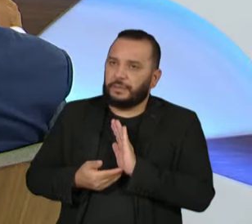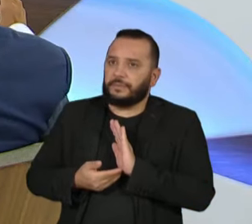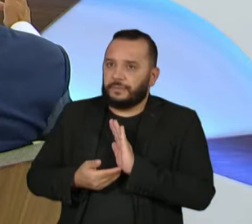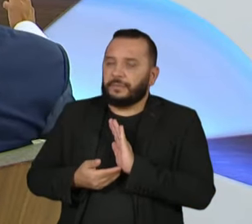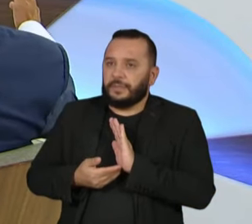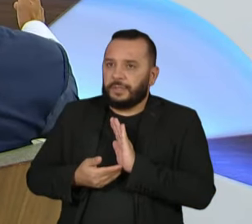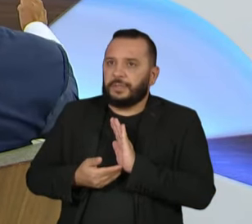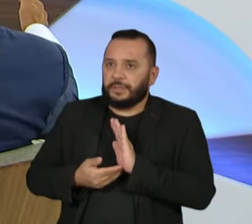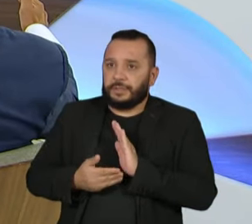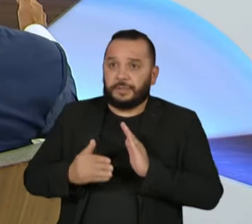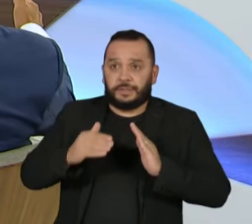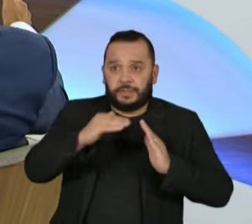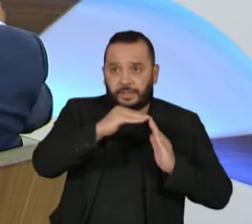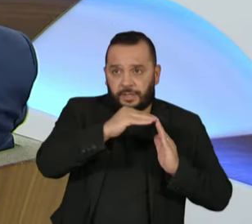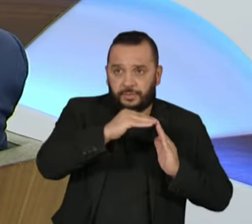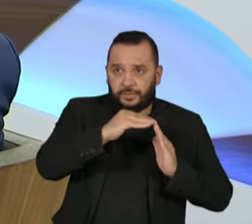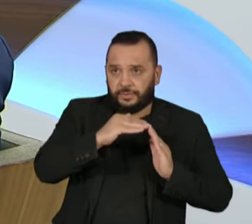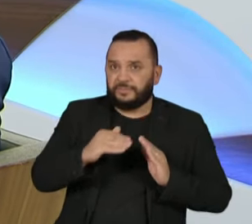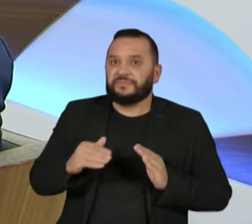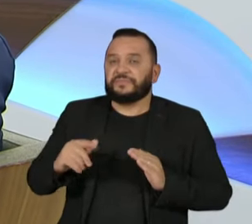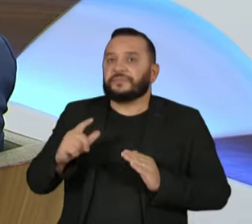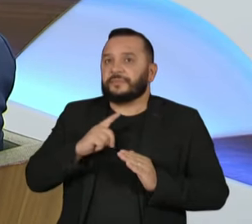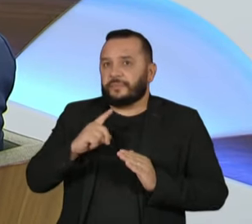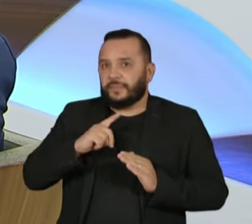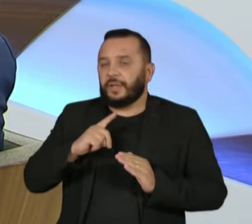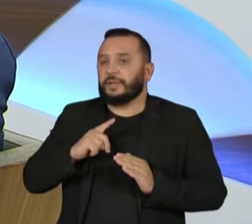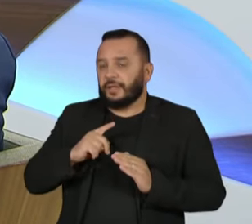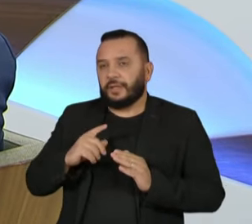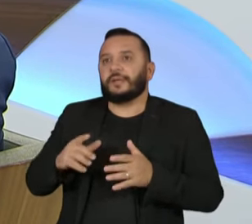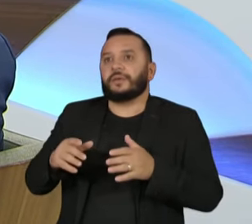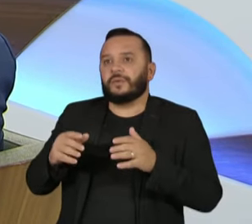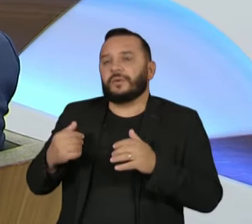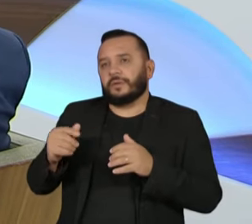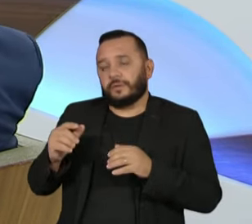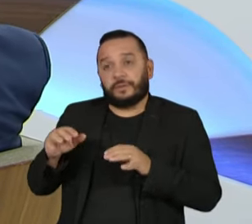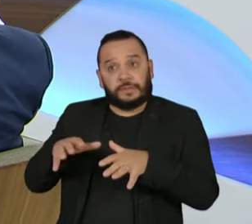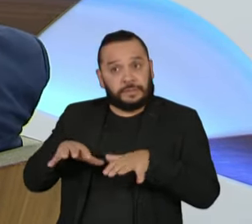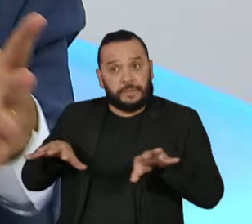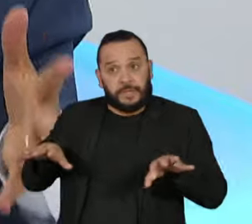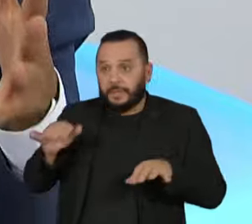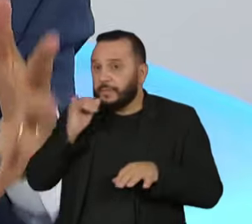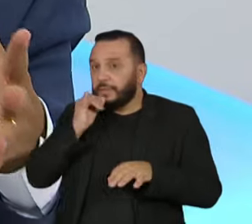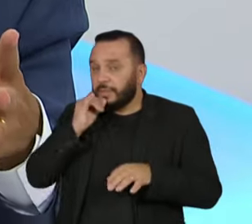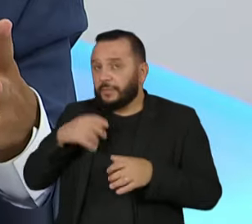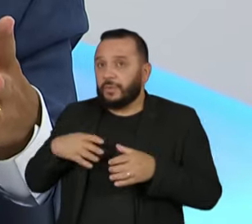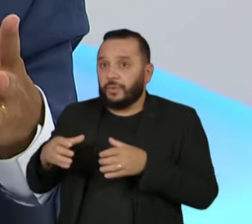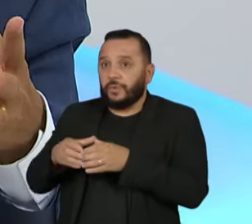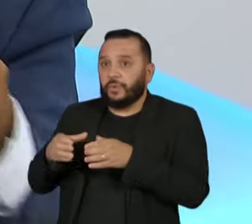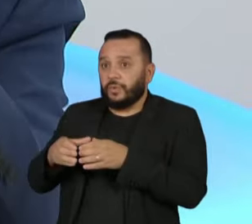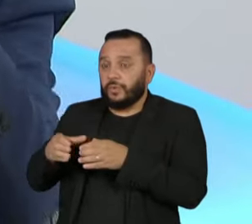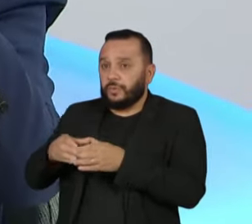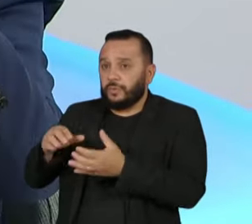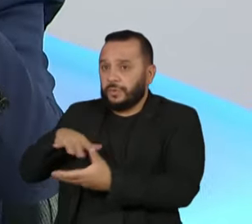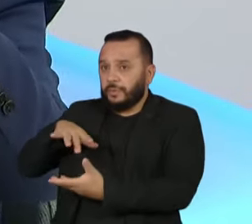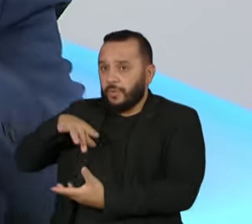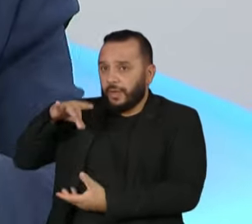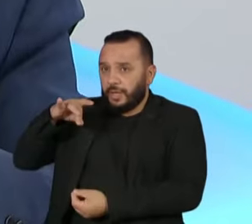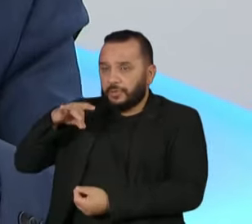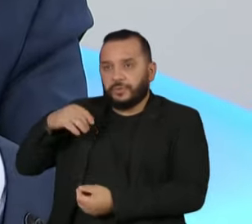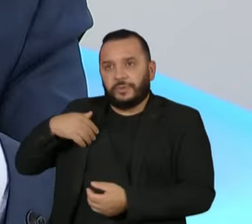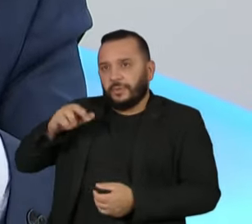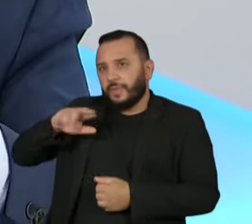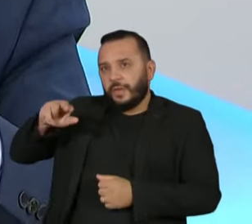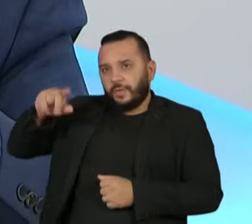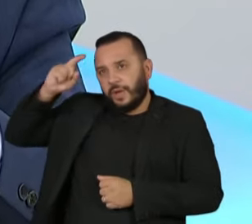faço aqui uma divisão, do campo democrático, está certo? Aquele não autoritário, isso aqui é